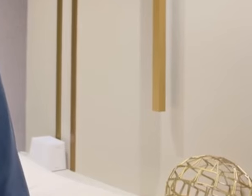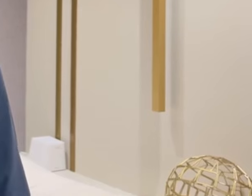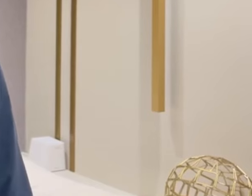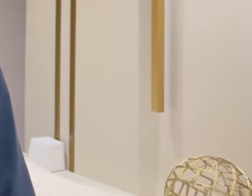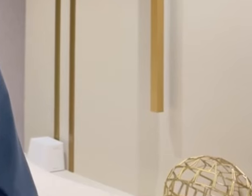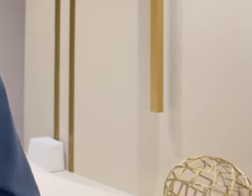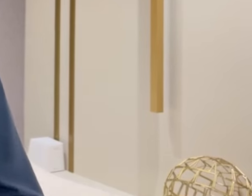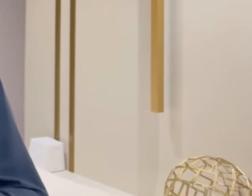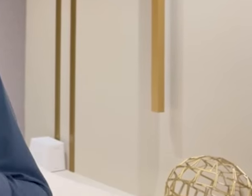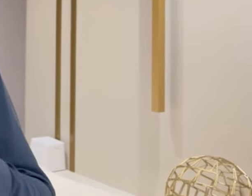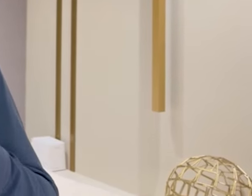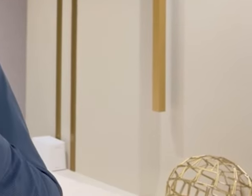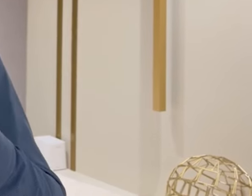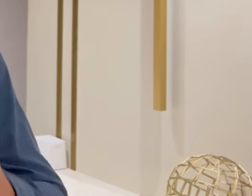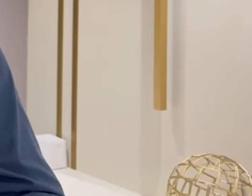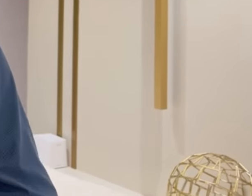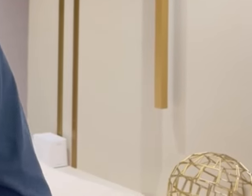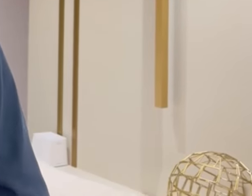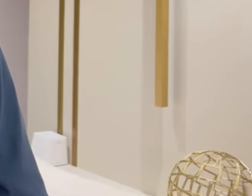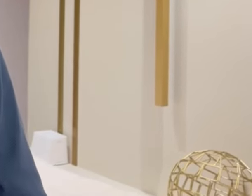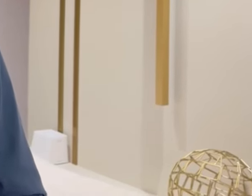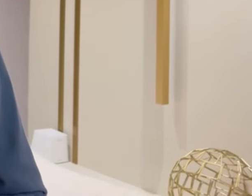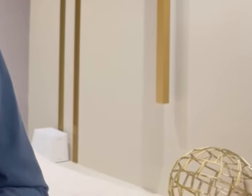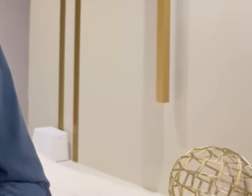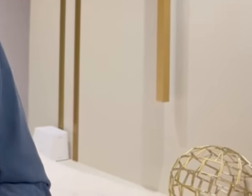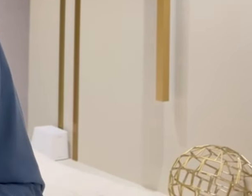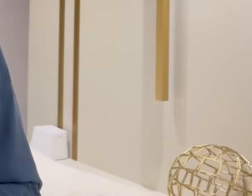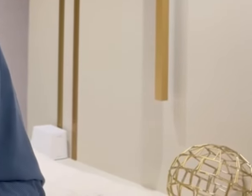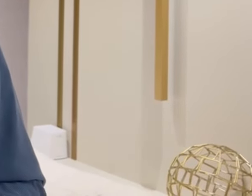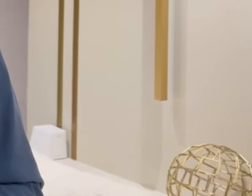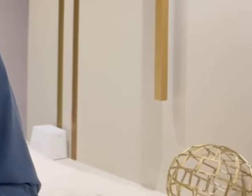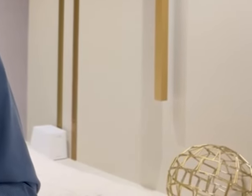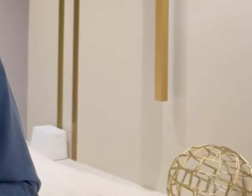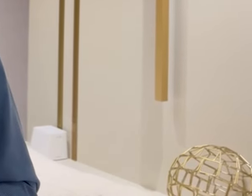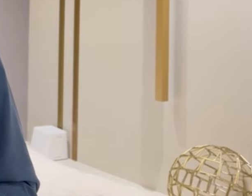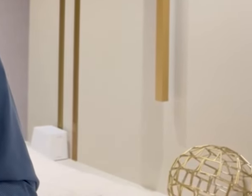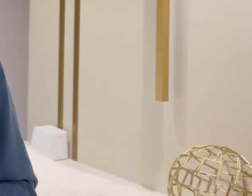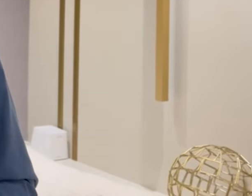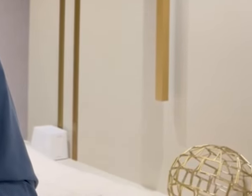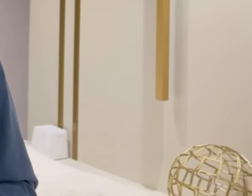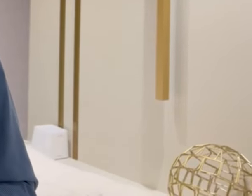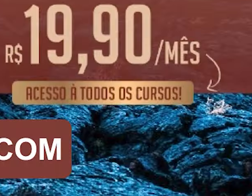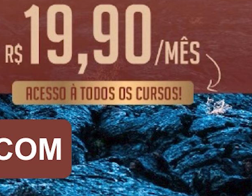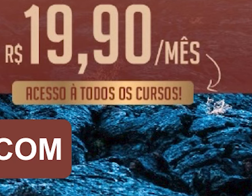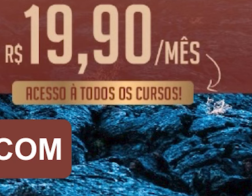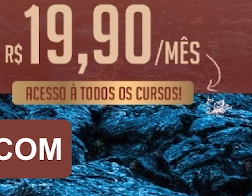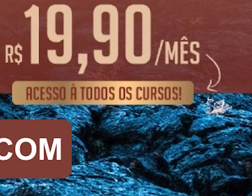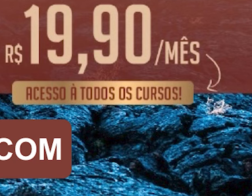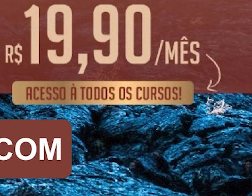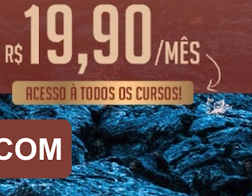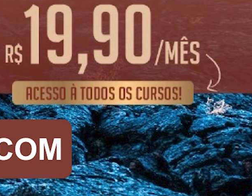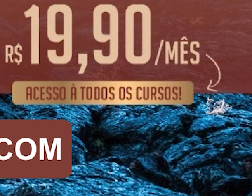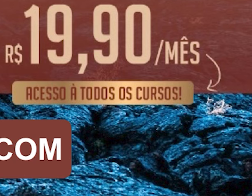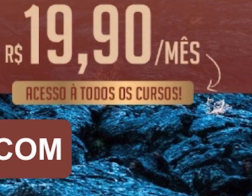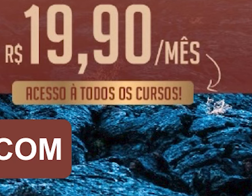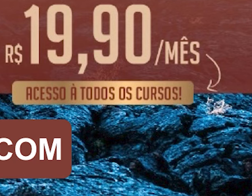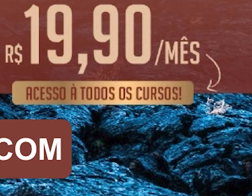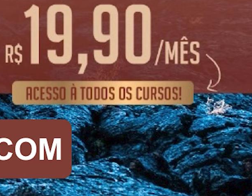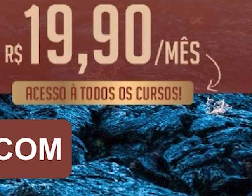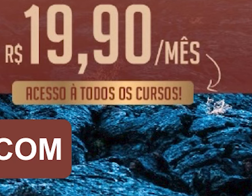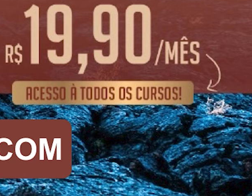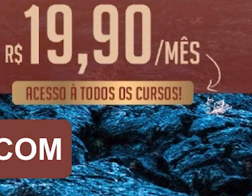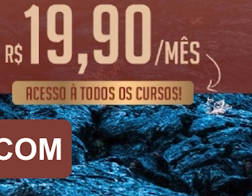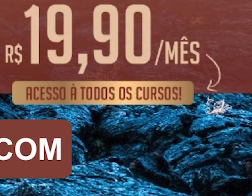através das mensagens, através das orações. Quero chamar você para visitar o nosso site www.pastorlobo